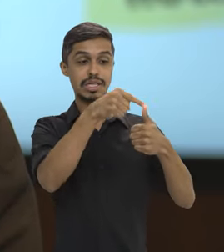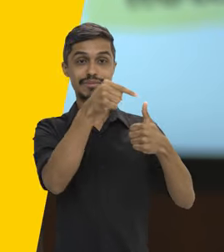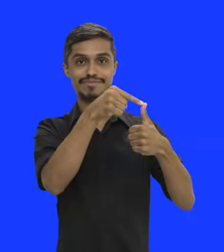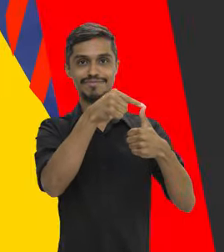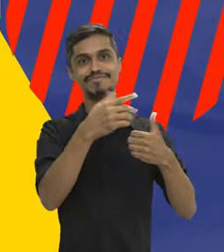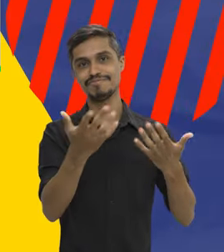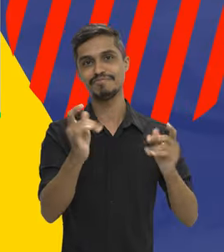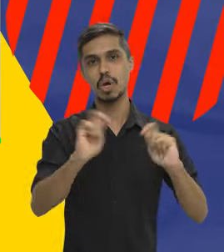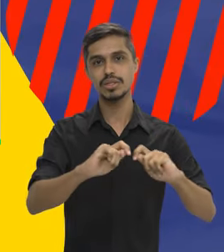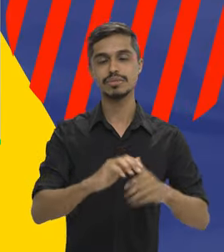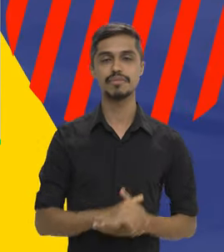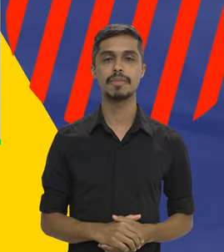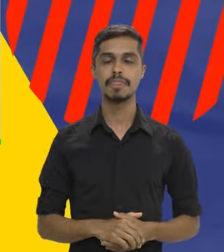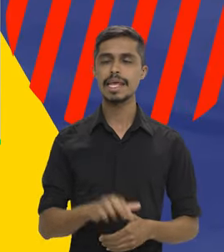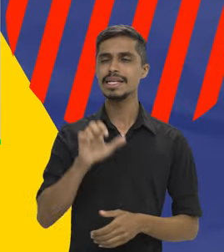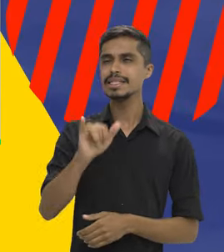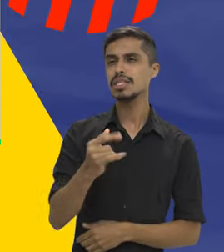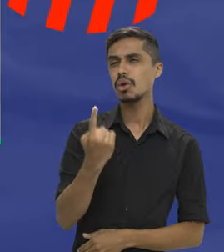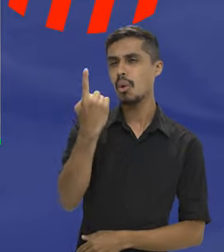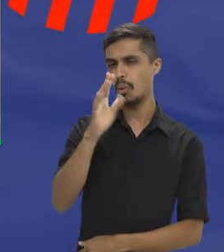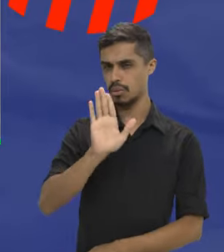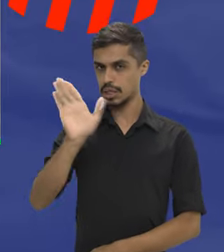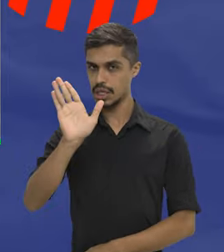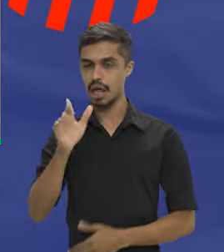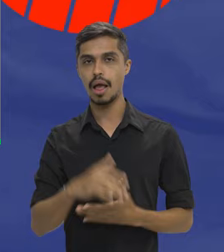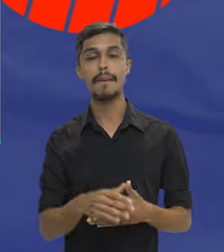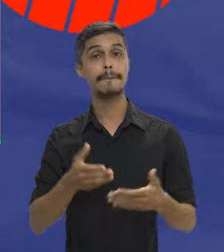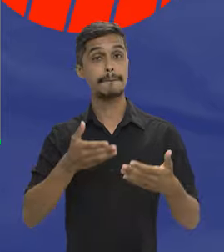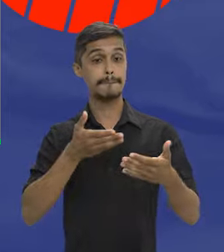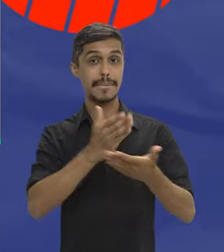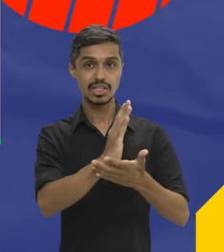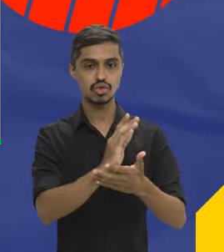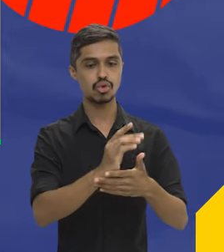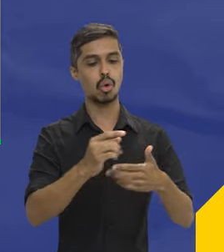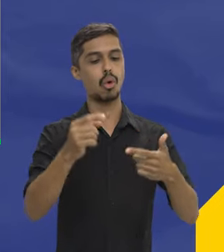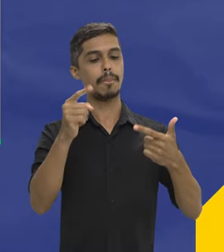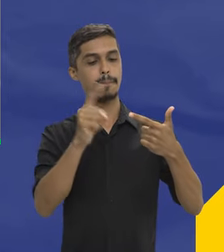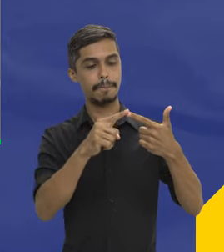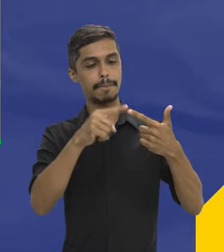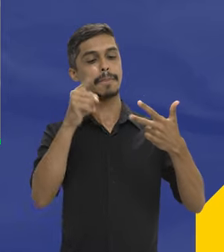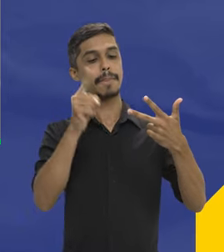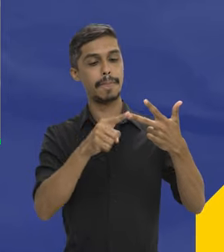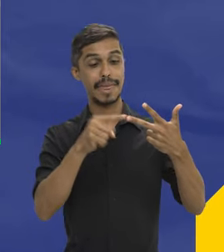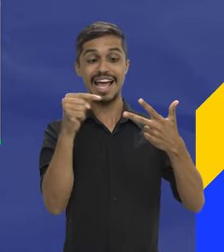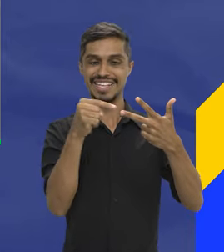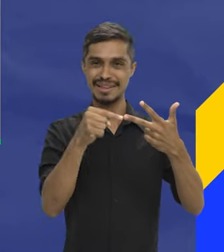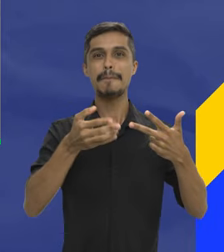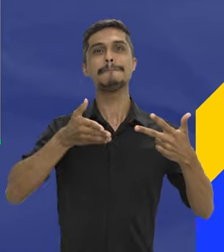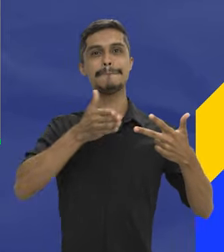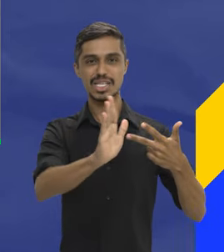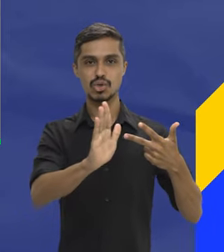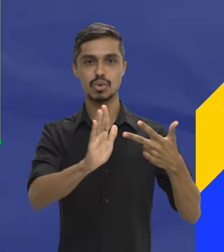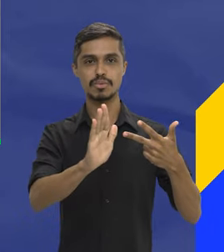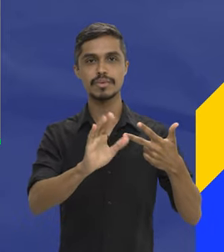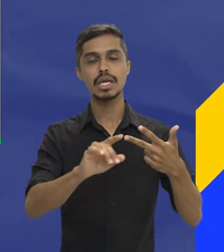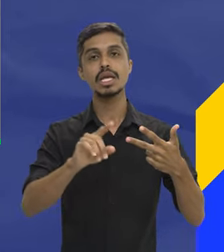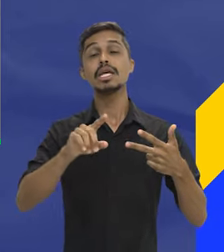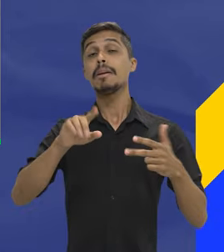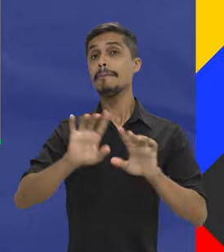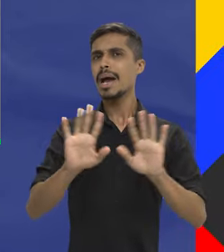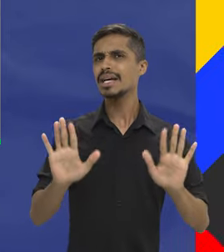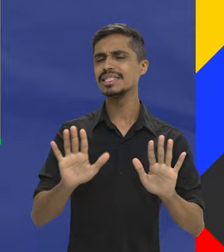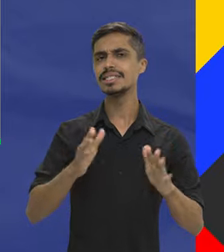preferência. Caso um candidato, ele seja aprovado e tome posse, ele poderá depois, em algum outro momento,